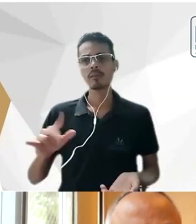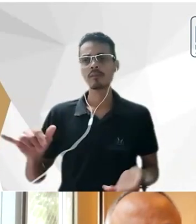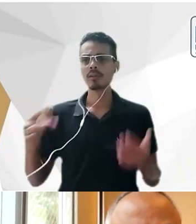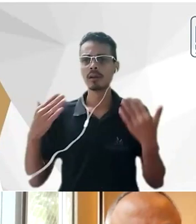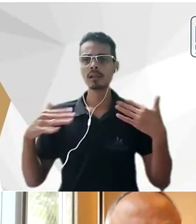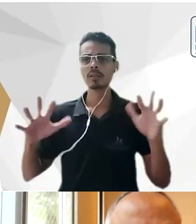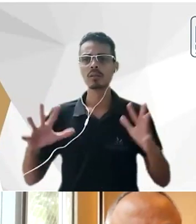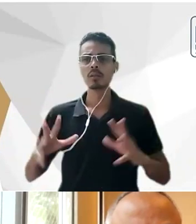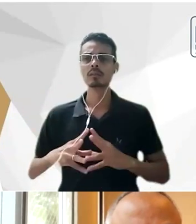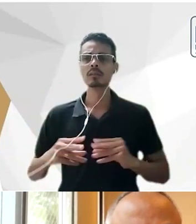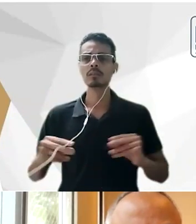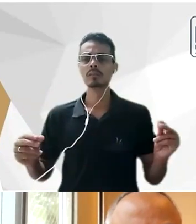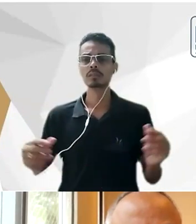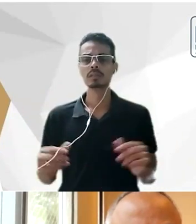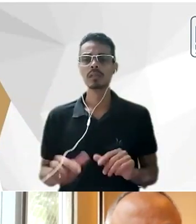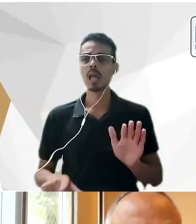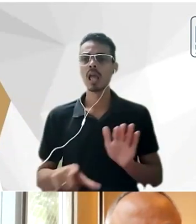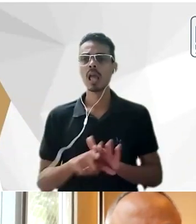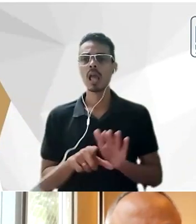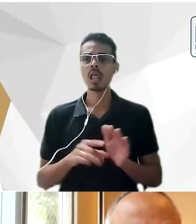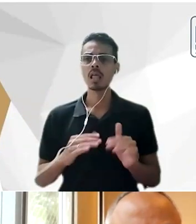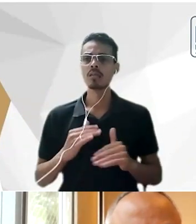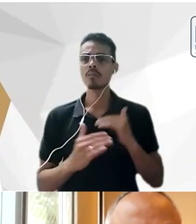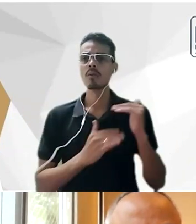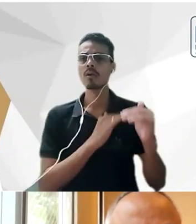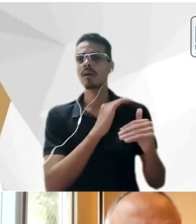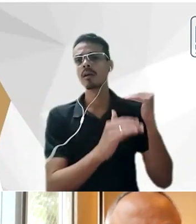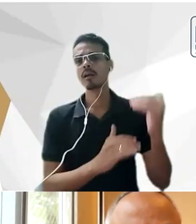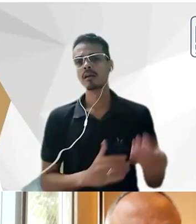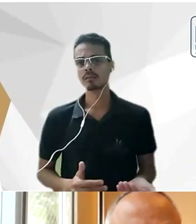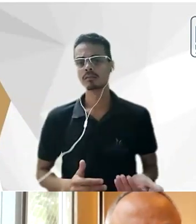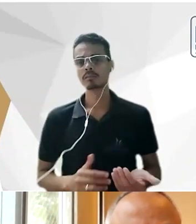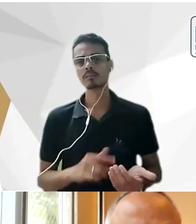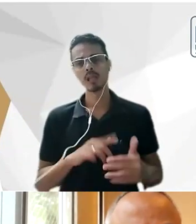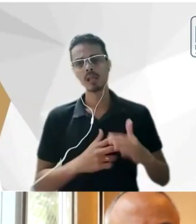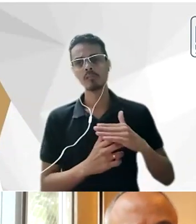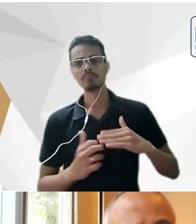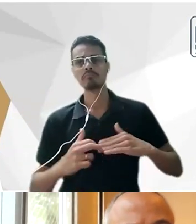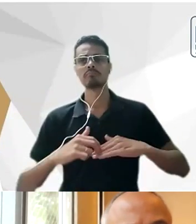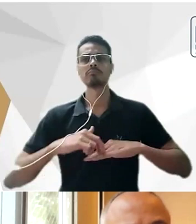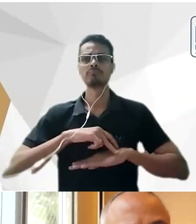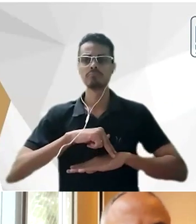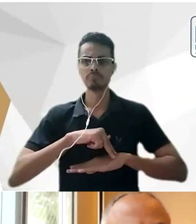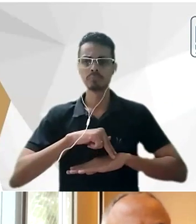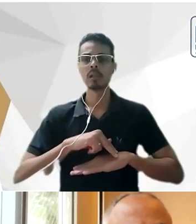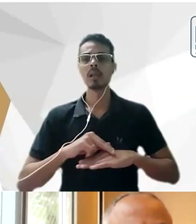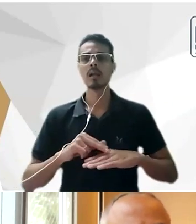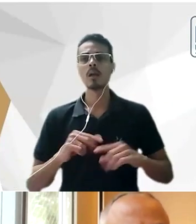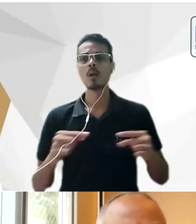evolução então de certa forma há um darwinismo social de que existem